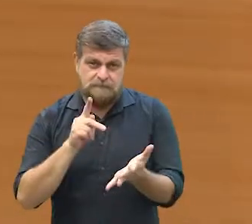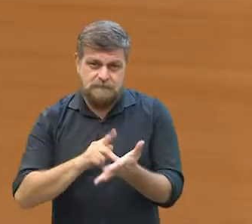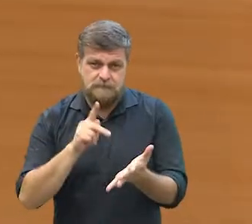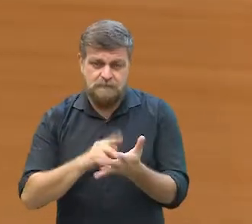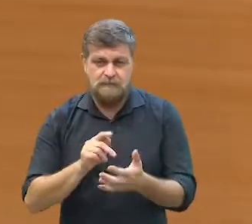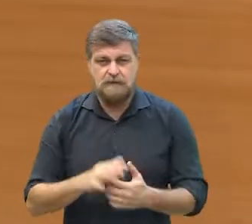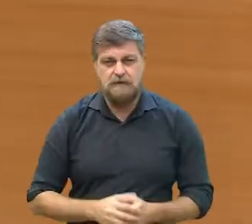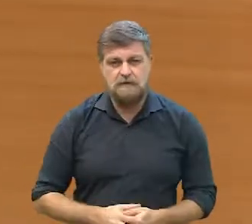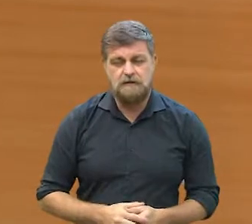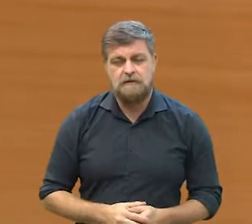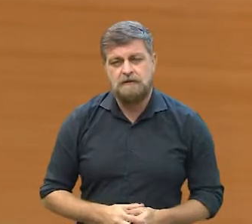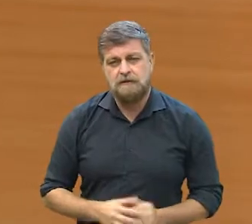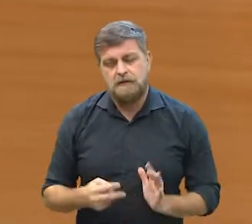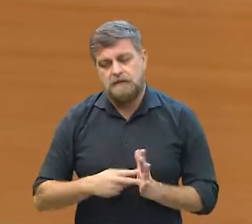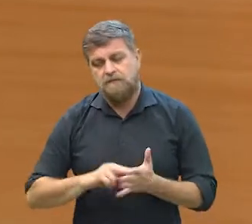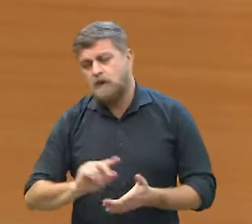verdade,